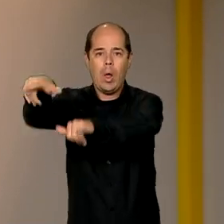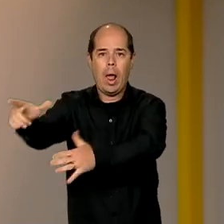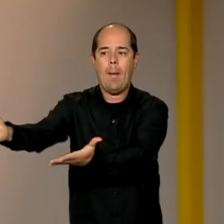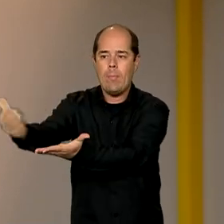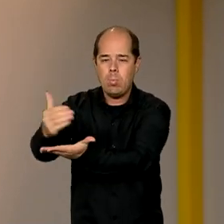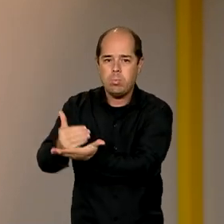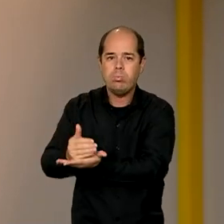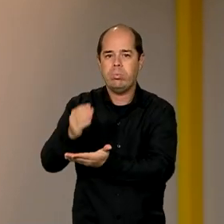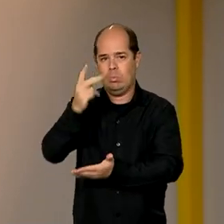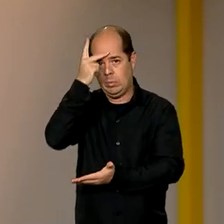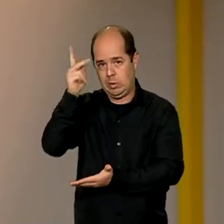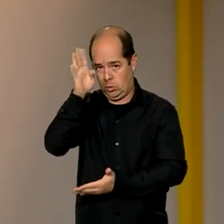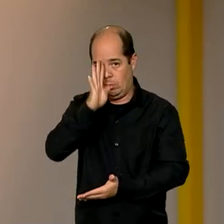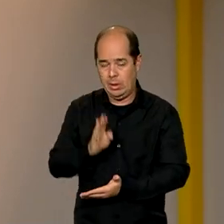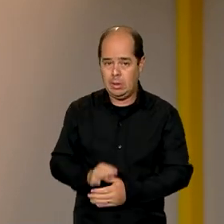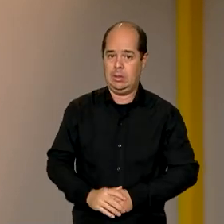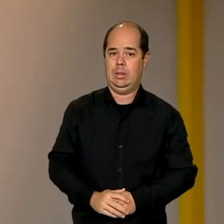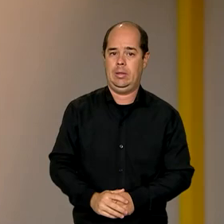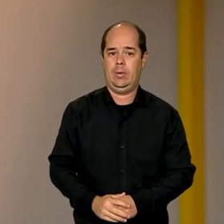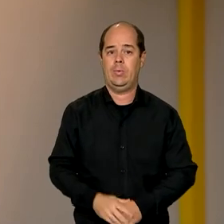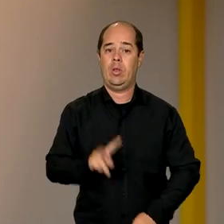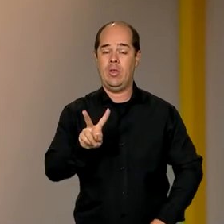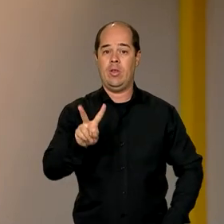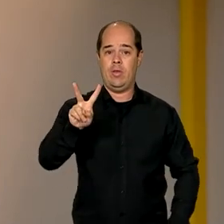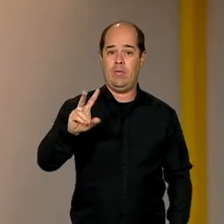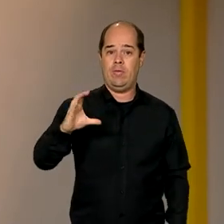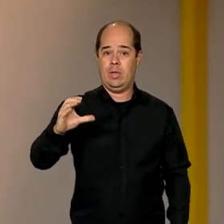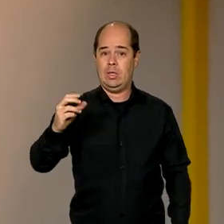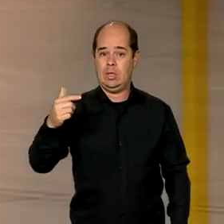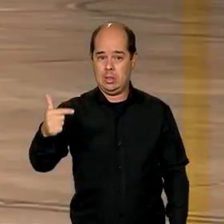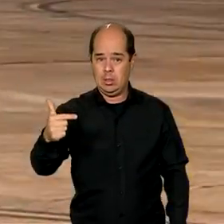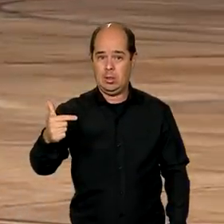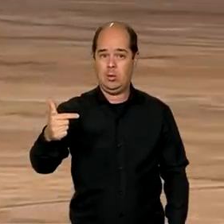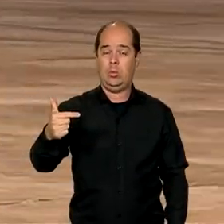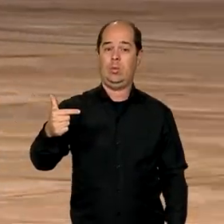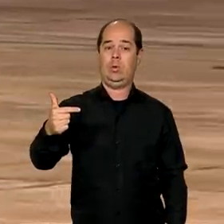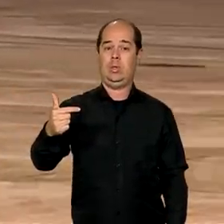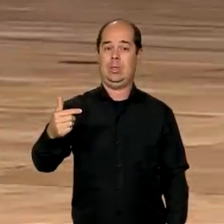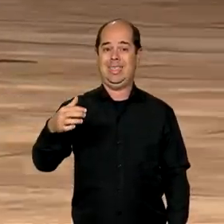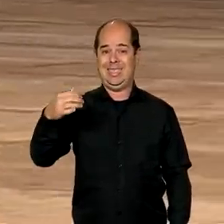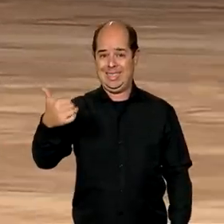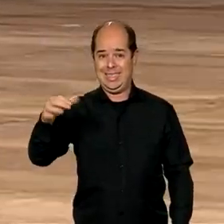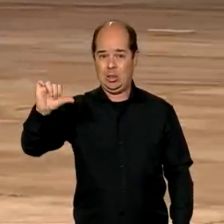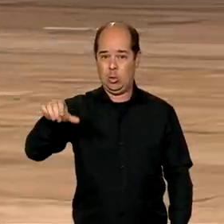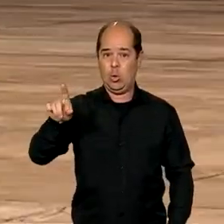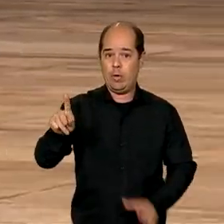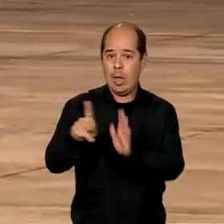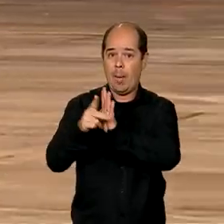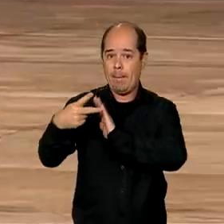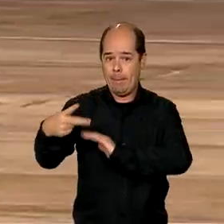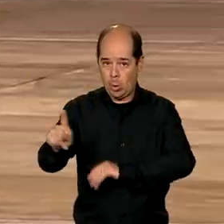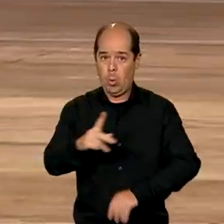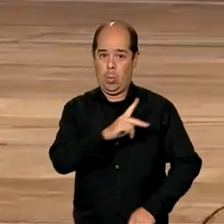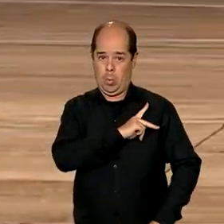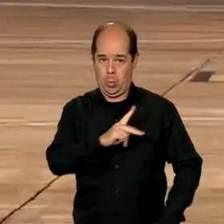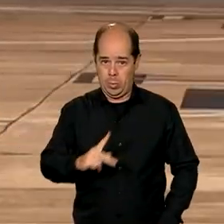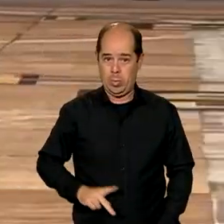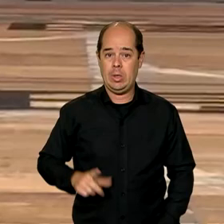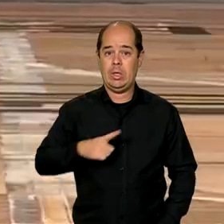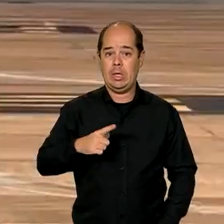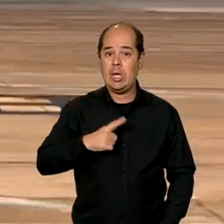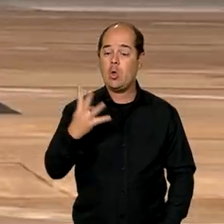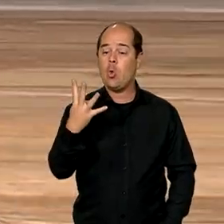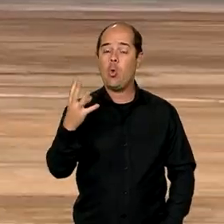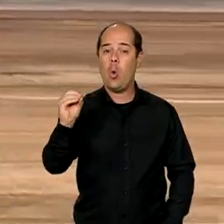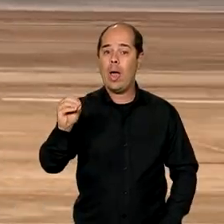aeronave VC-2 Embraer 190, da Presidência da República, tem capacidade para 40 passageiros. E o